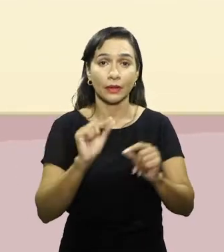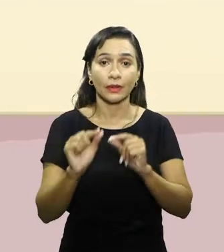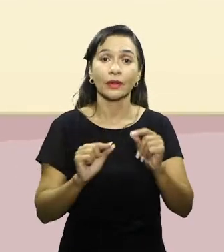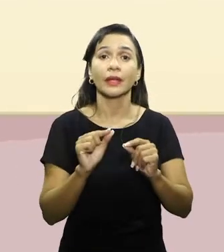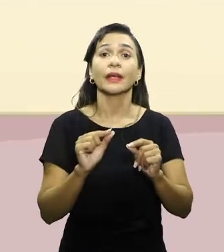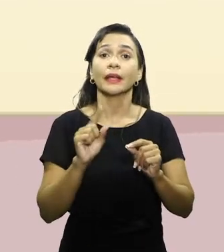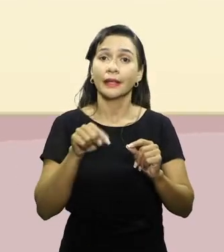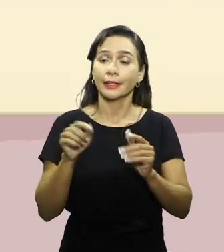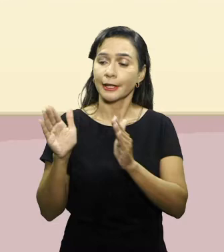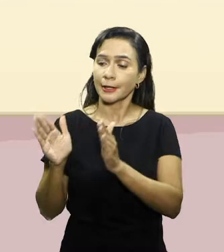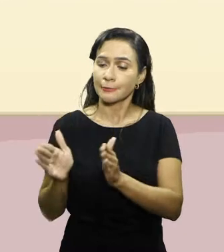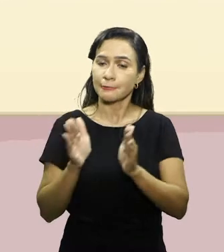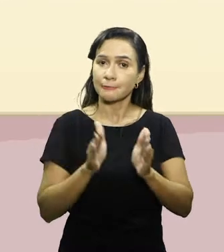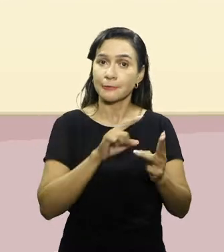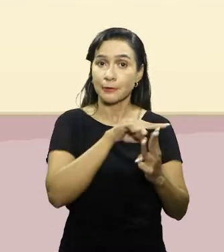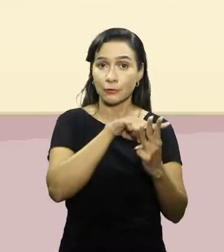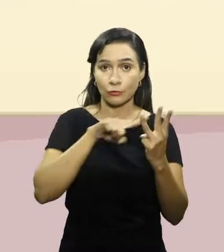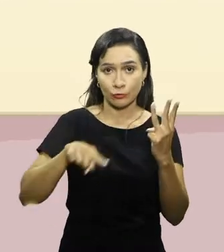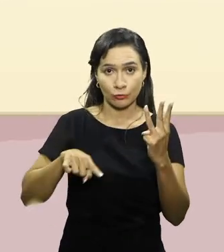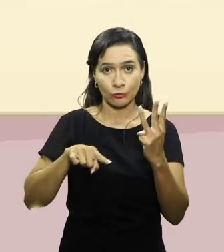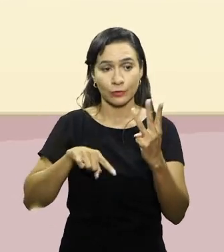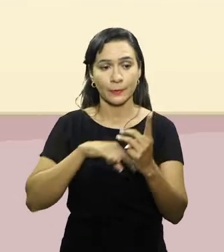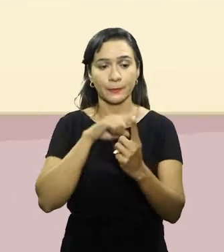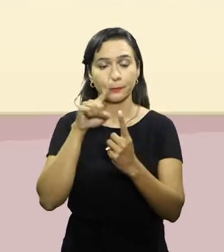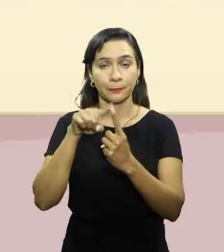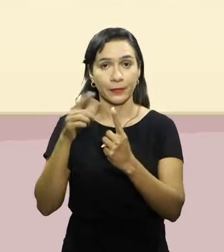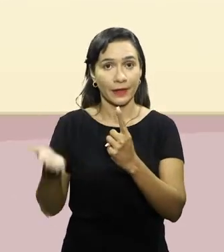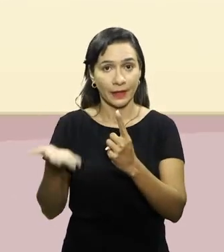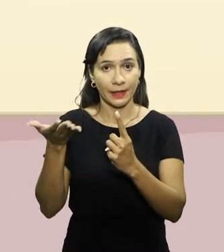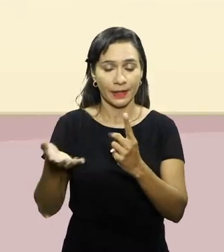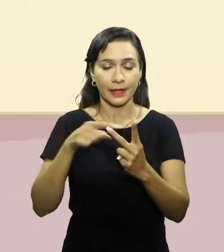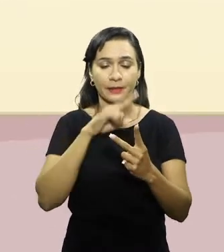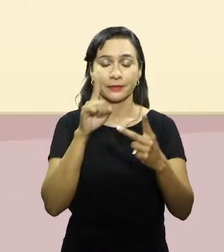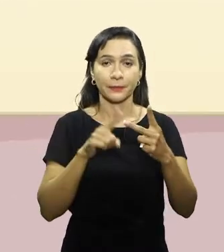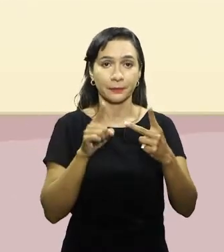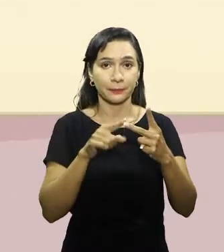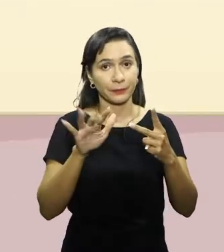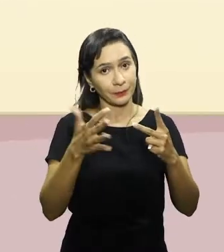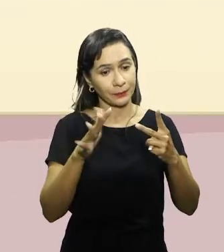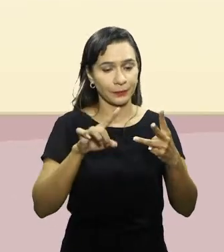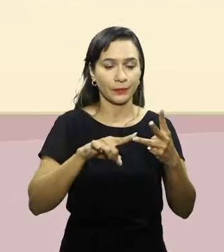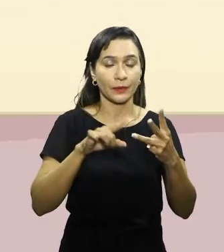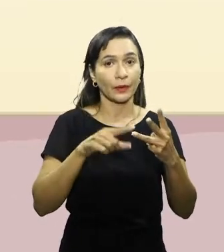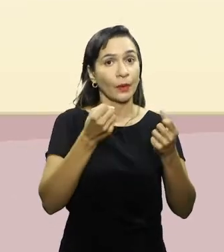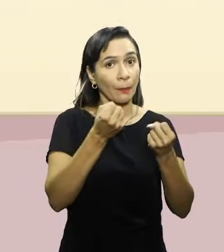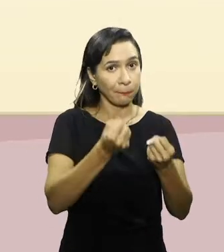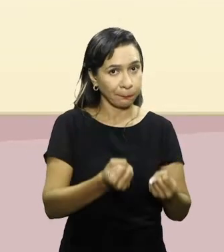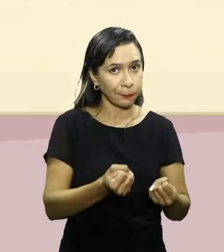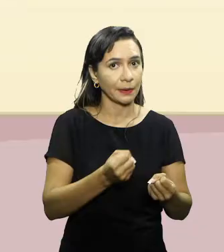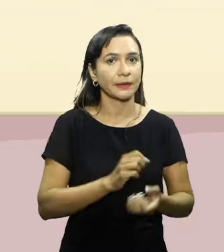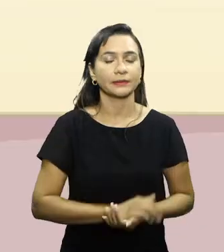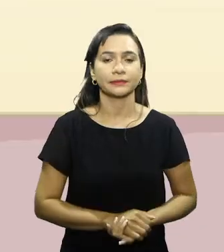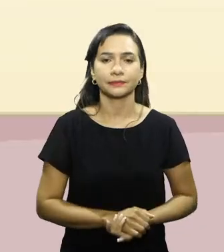físico tem esses três perfis, ou intensidade leve, ou moderada, ou difícil.